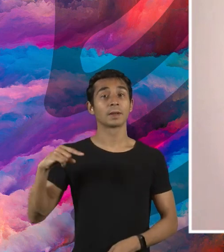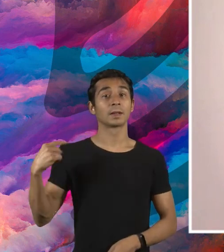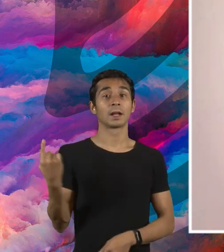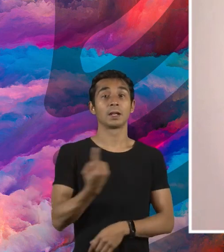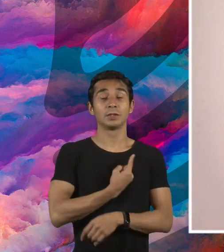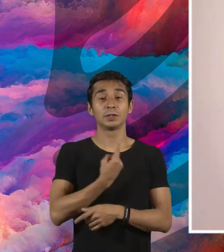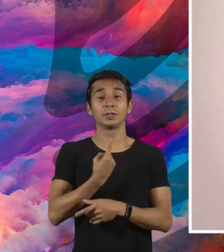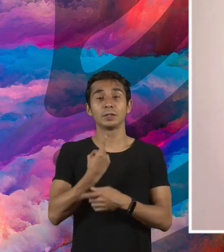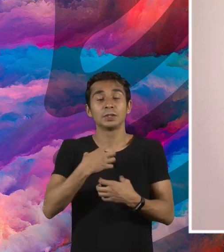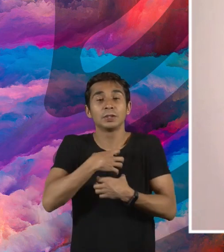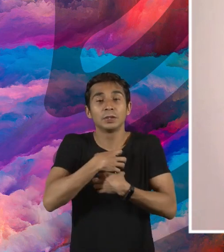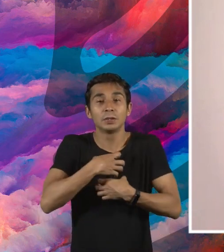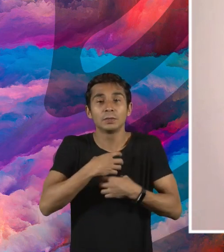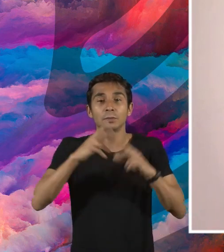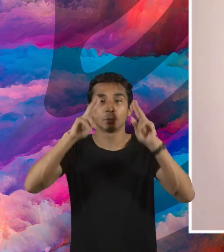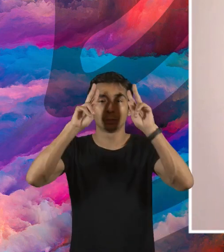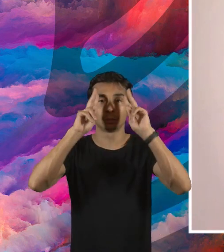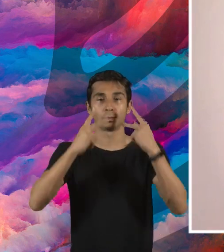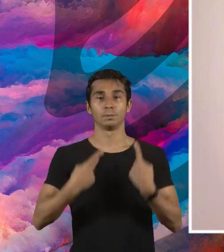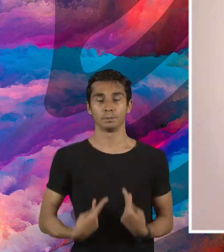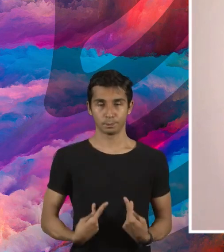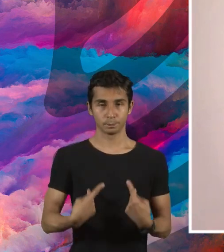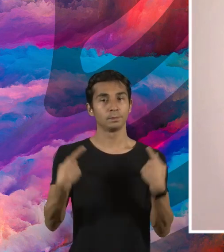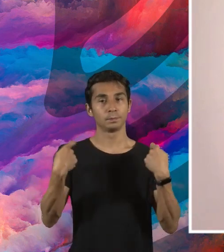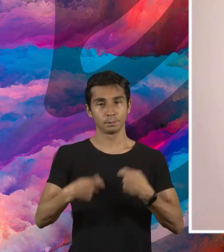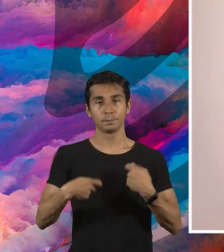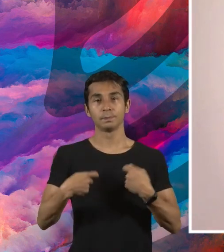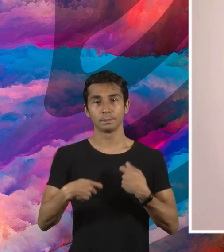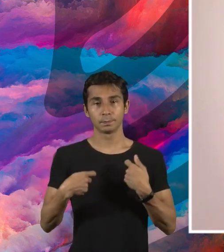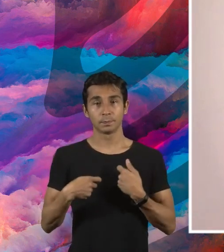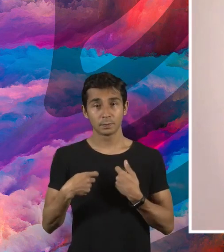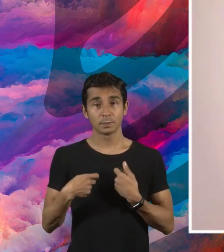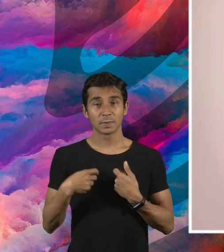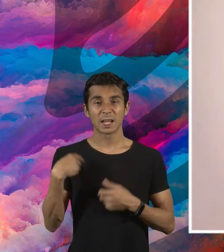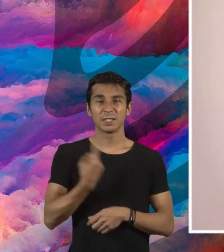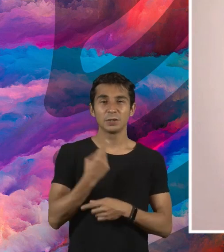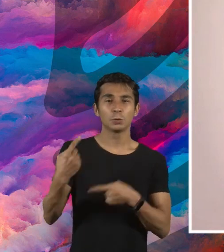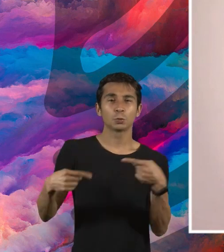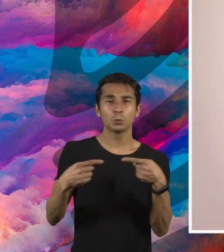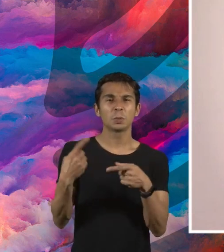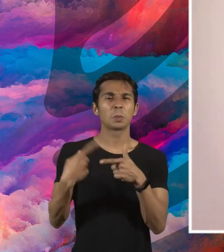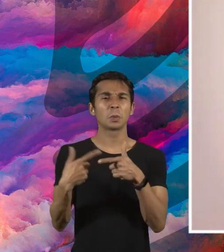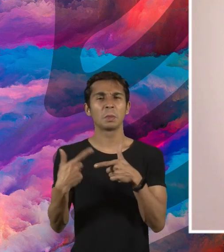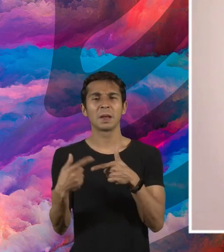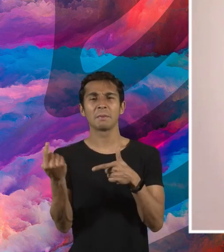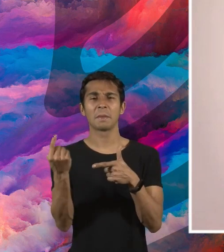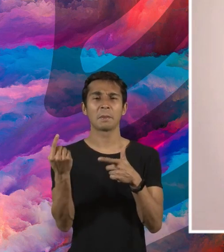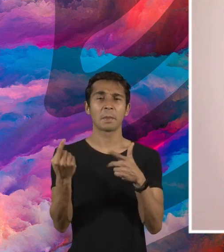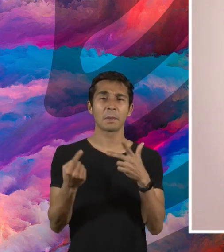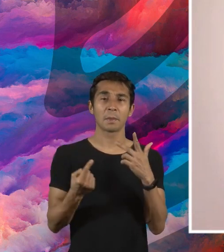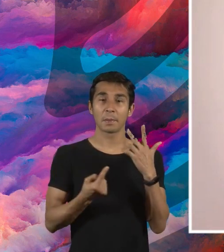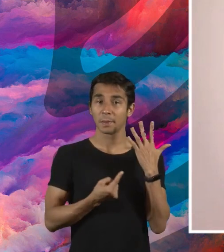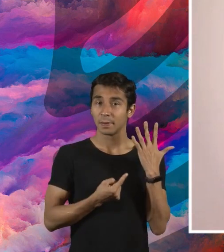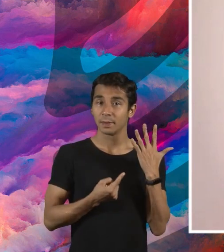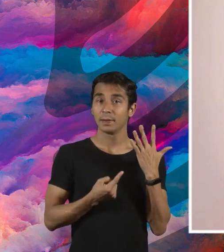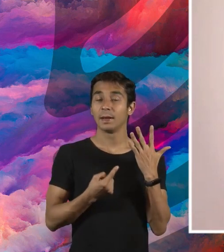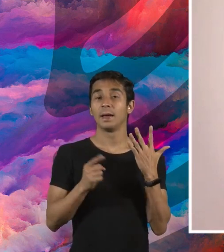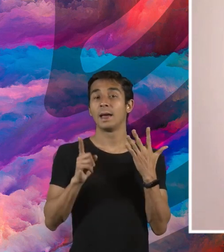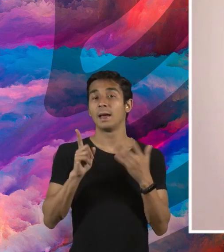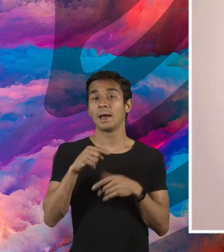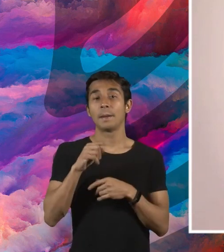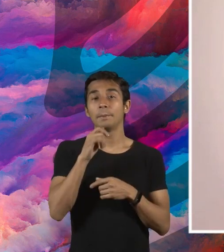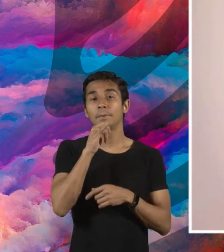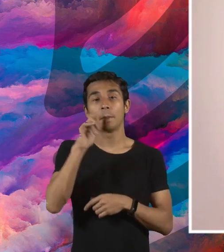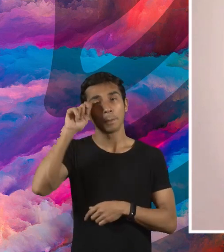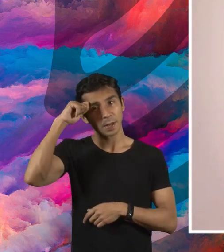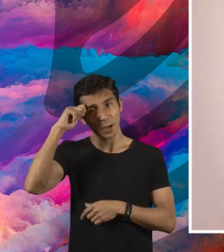da humanização mesmo, e a gente pensar que todos esses problemas que a gente está falando, eles são, não são, o problema do